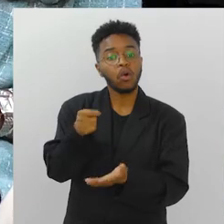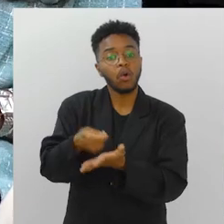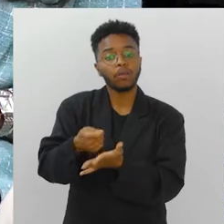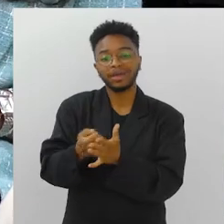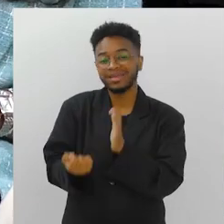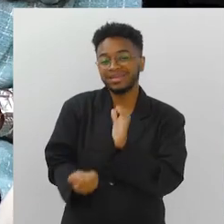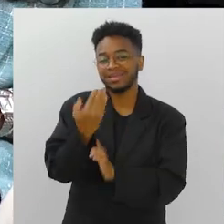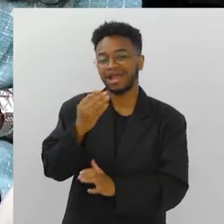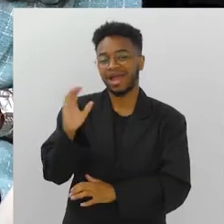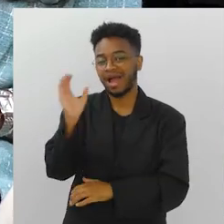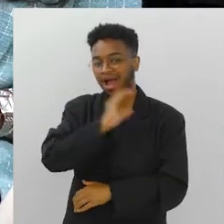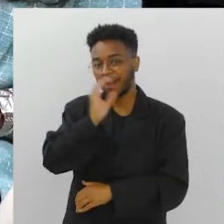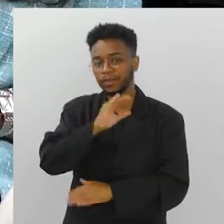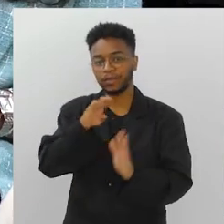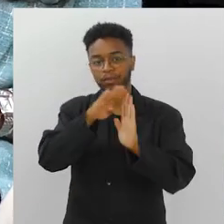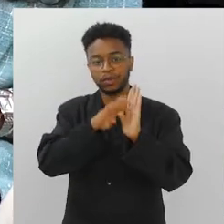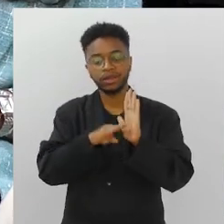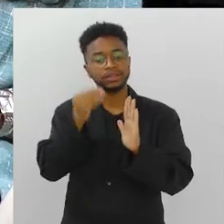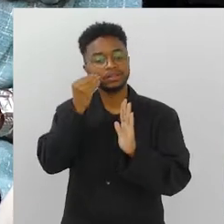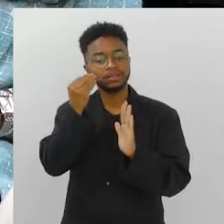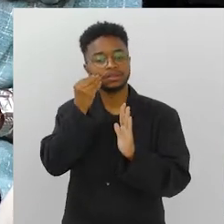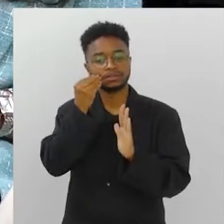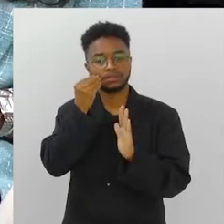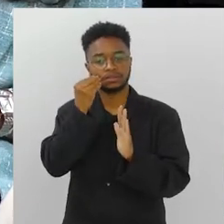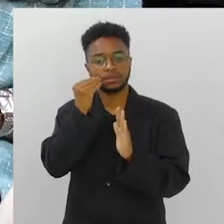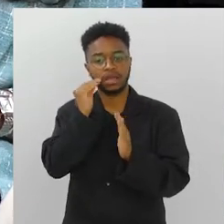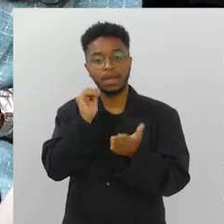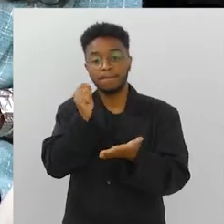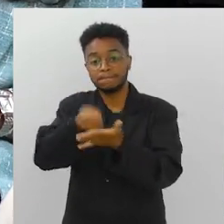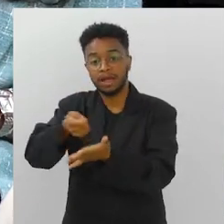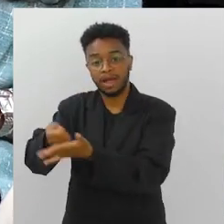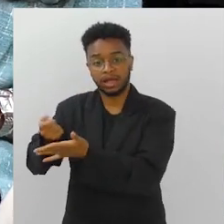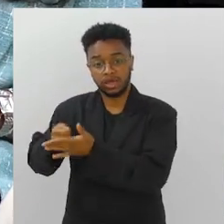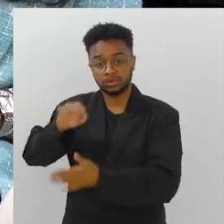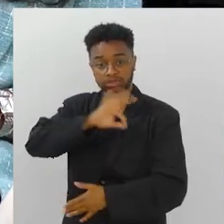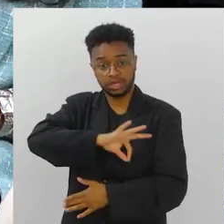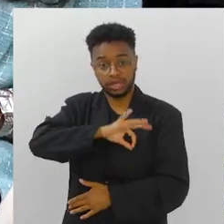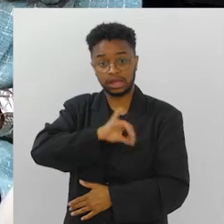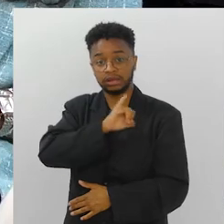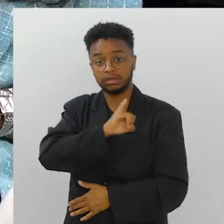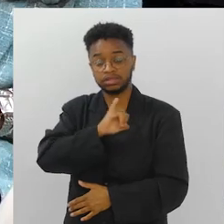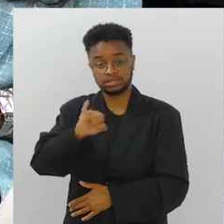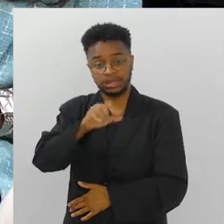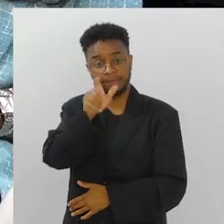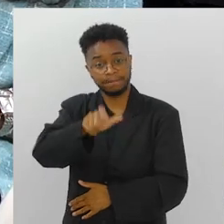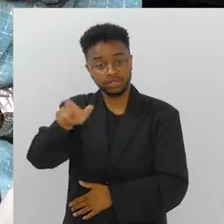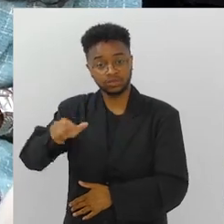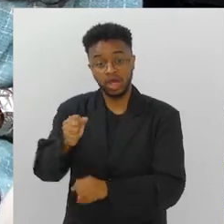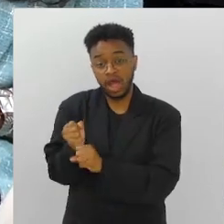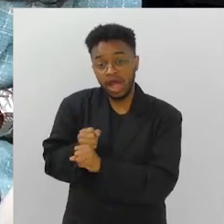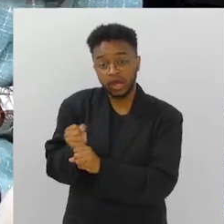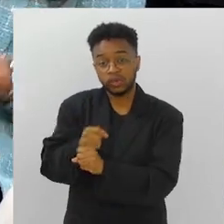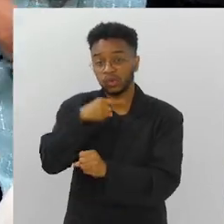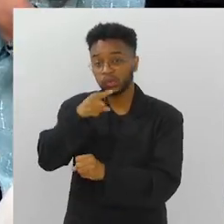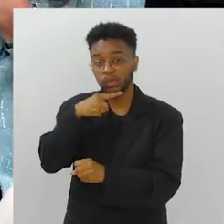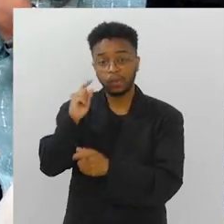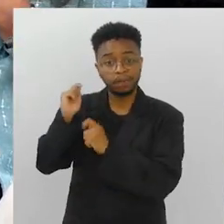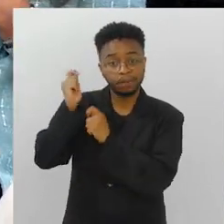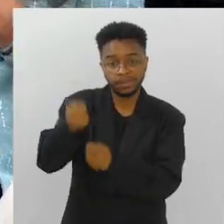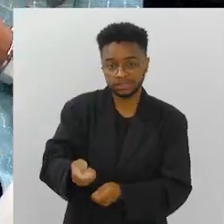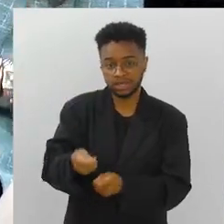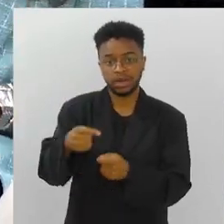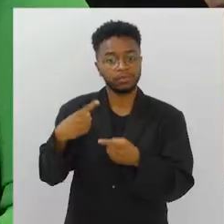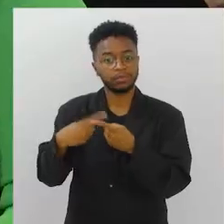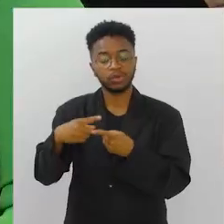obrigada a criar rapidamente um programa para subsidiar o salário das pessoas que ficaram anos sem